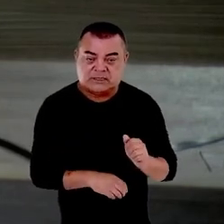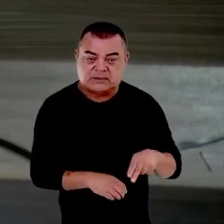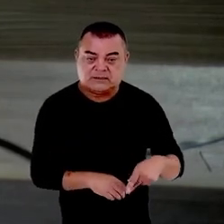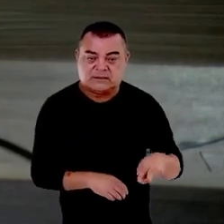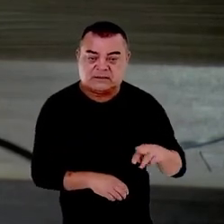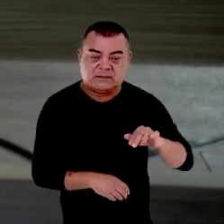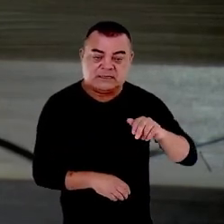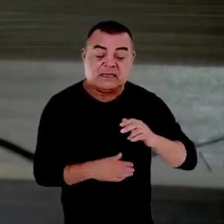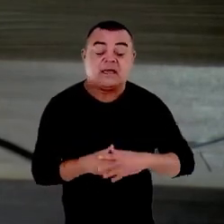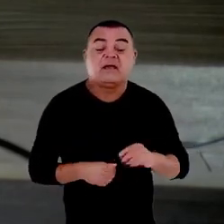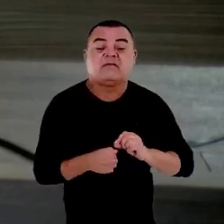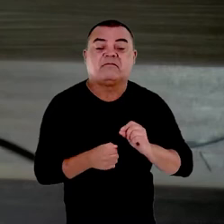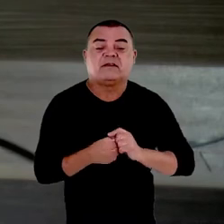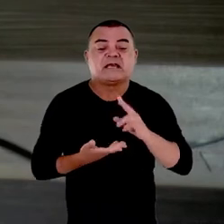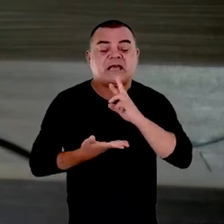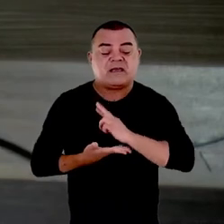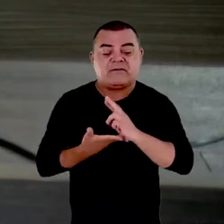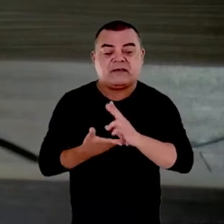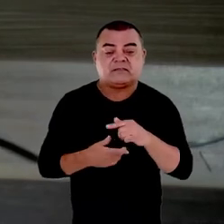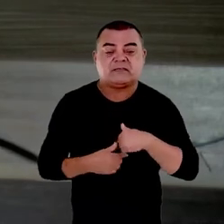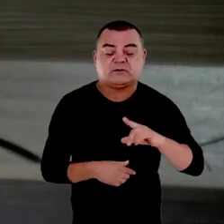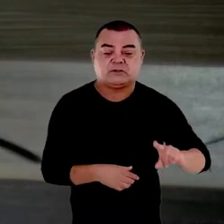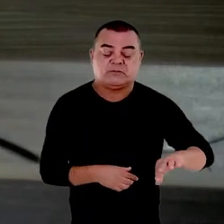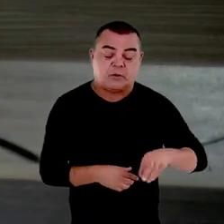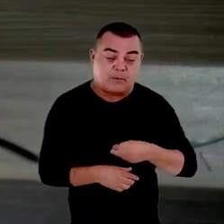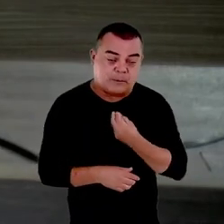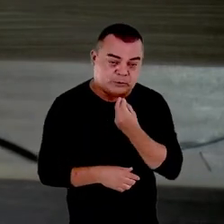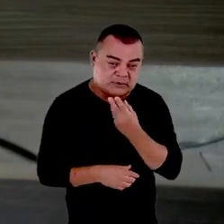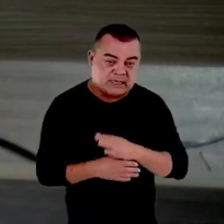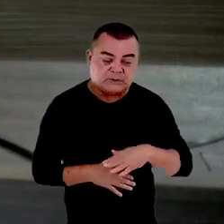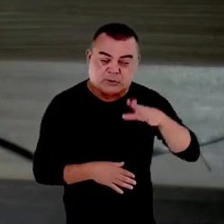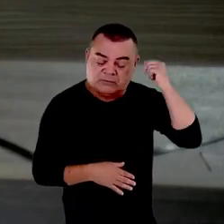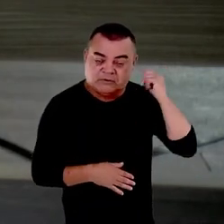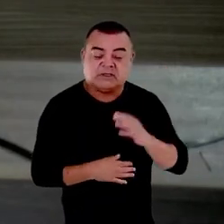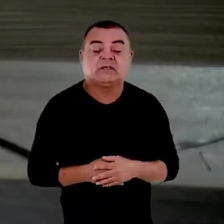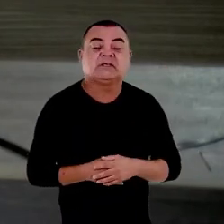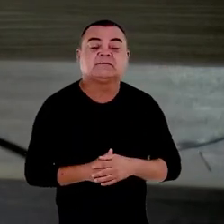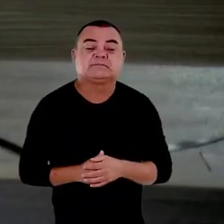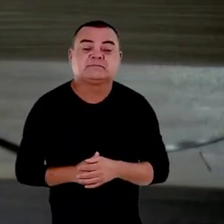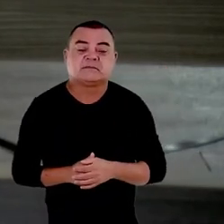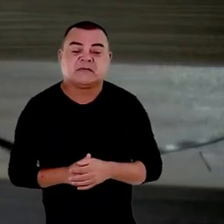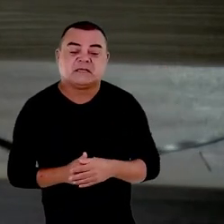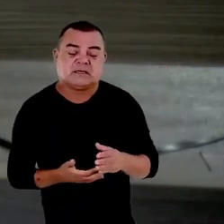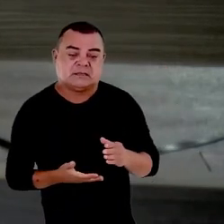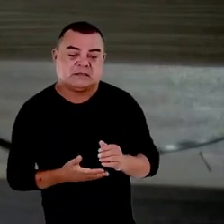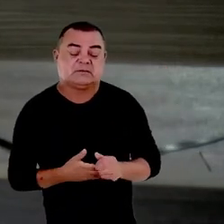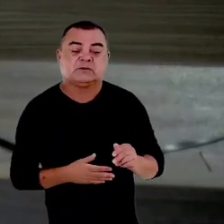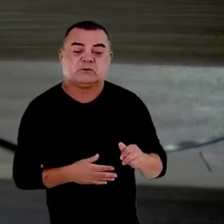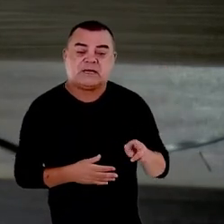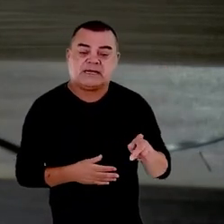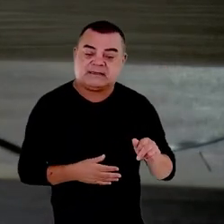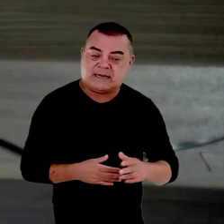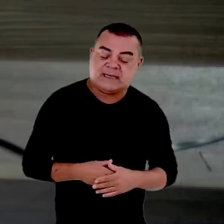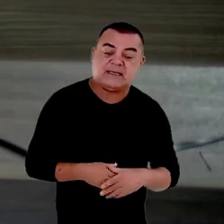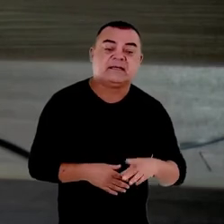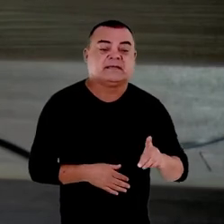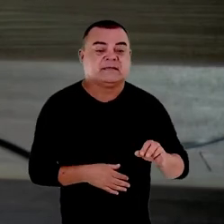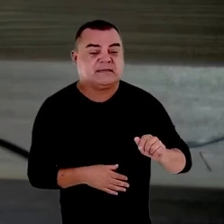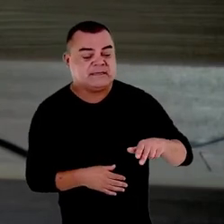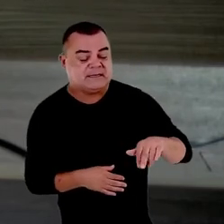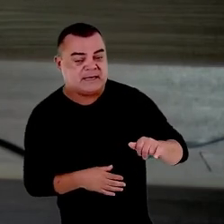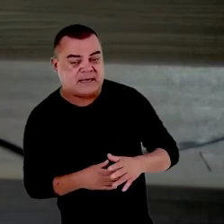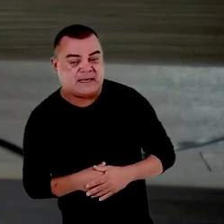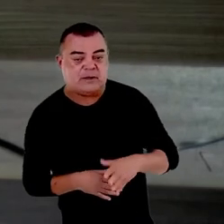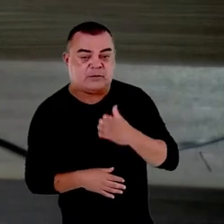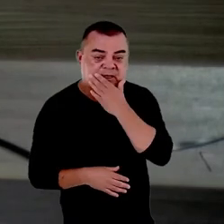para fazer referência a alguns que eu tive oportunidade de ouvir agora há pouco tanto o doutor André doutor Daniel doutor Samuel a irmã